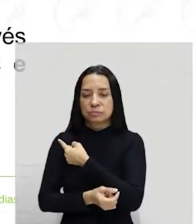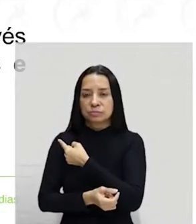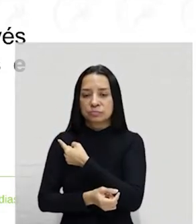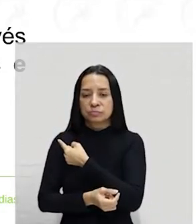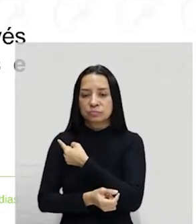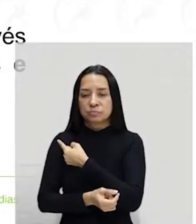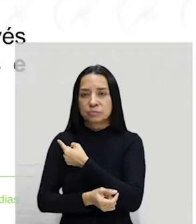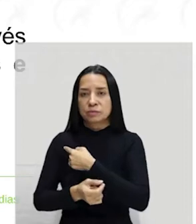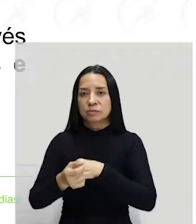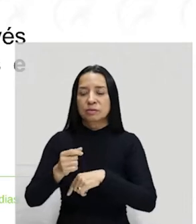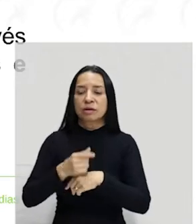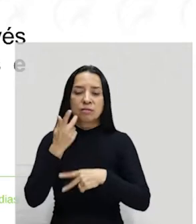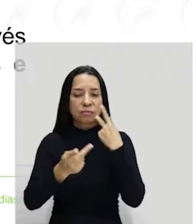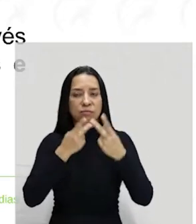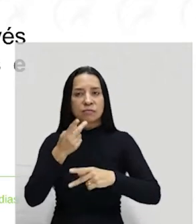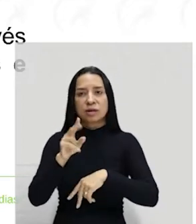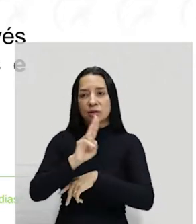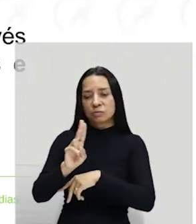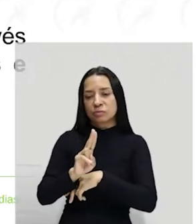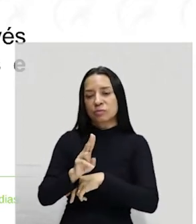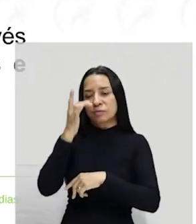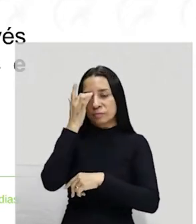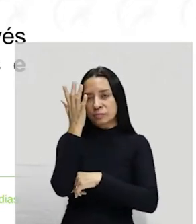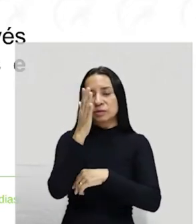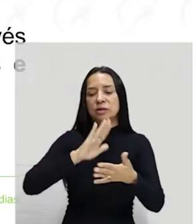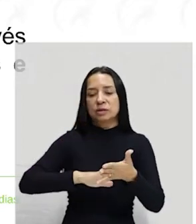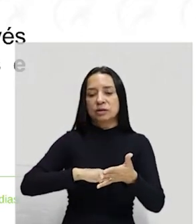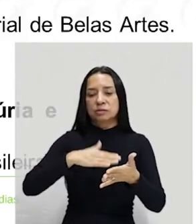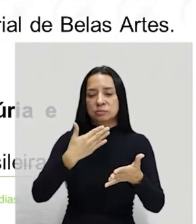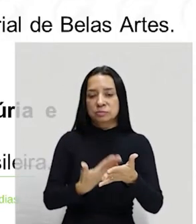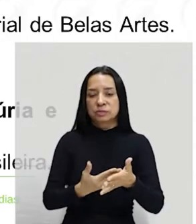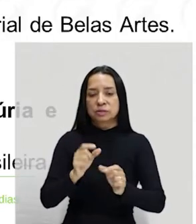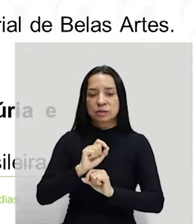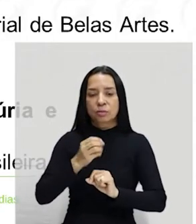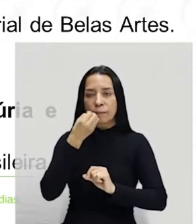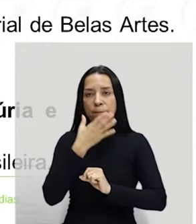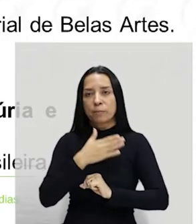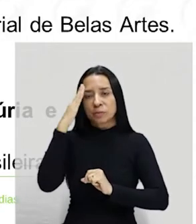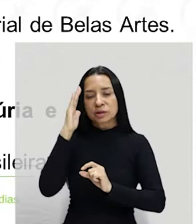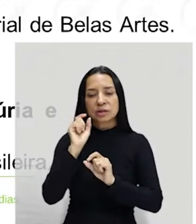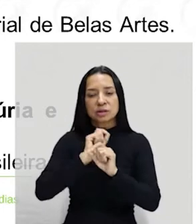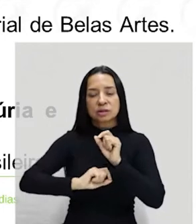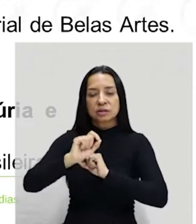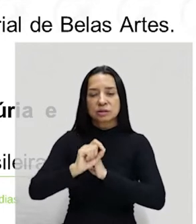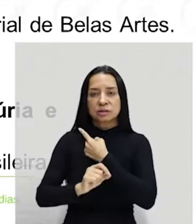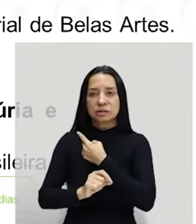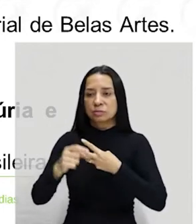esses nomes aqui para facilitar a interpretação. Mas é bom a gente entender que cada um deles, em particular este trio Parada Dura que está